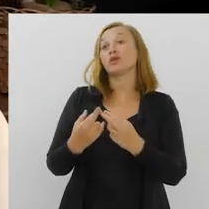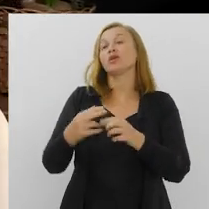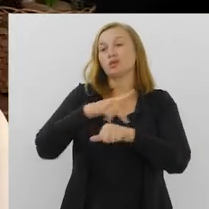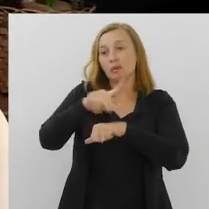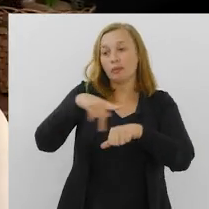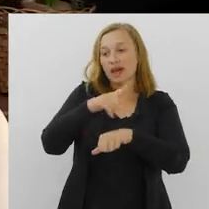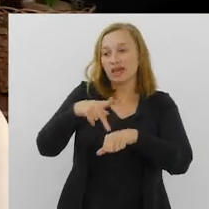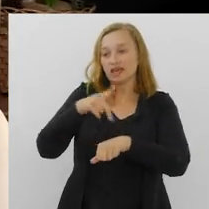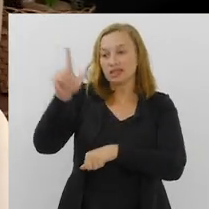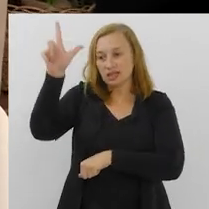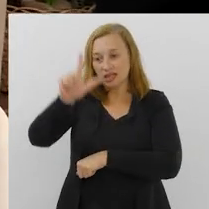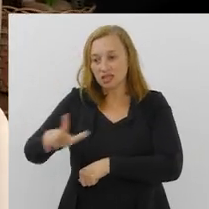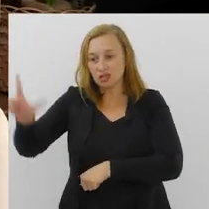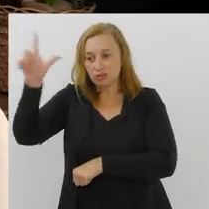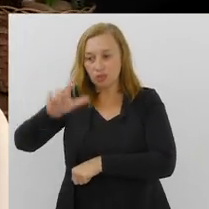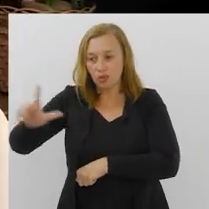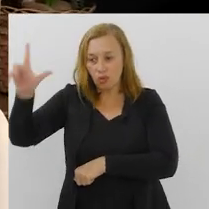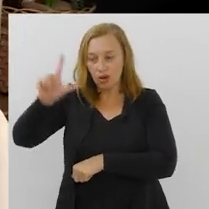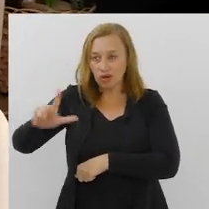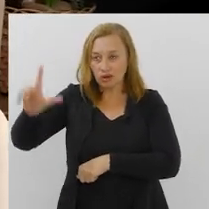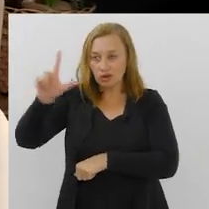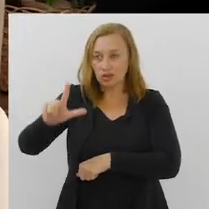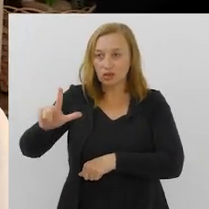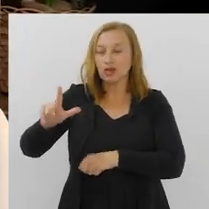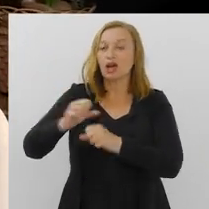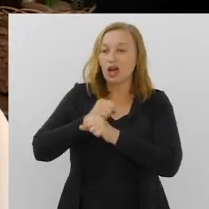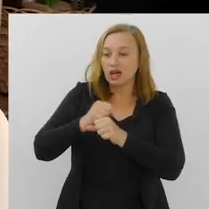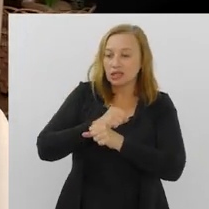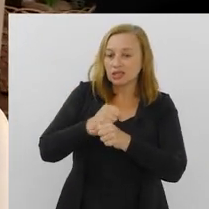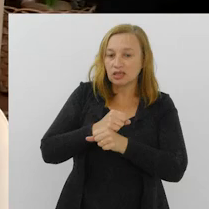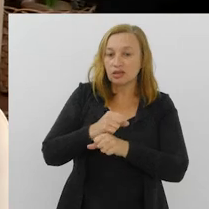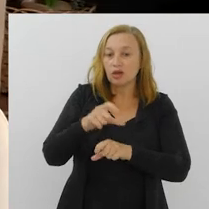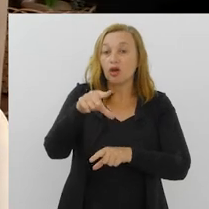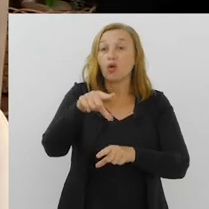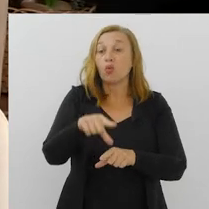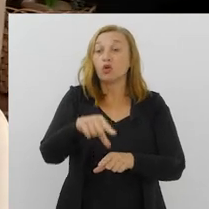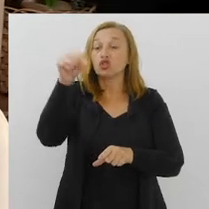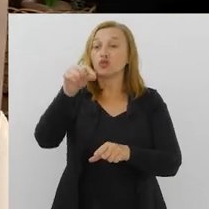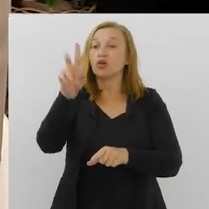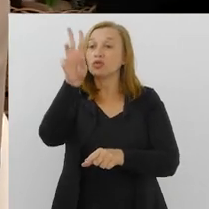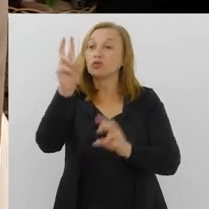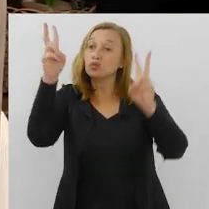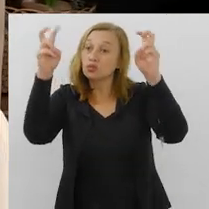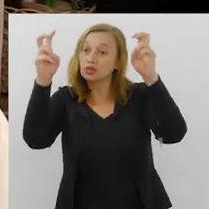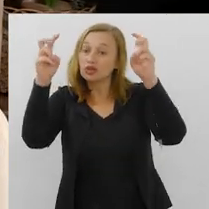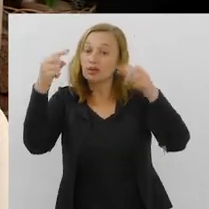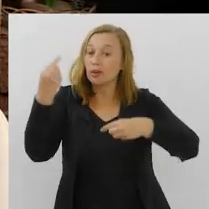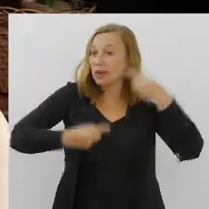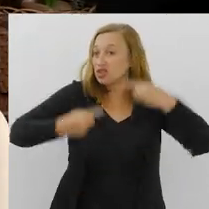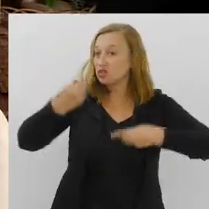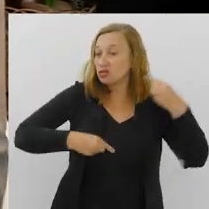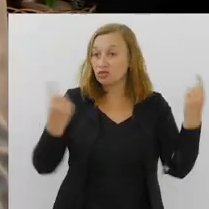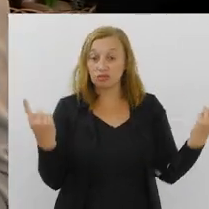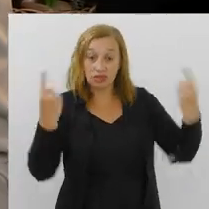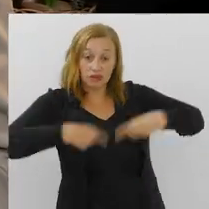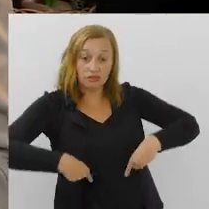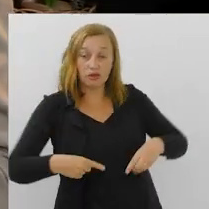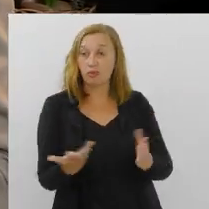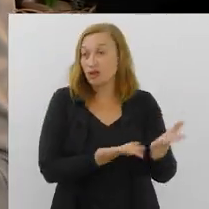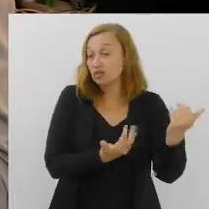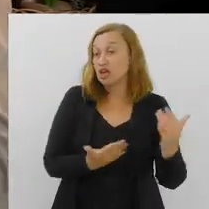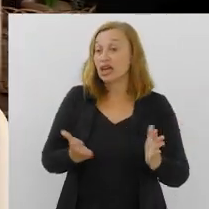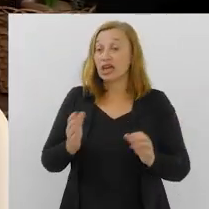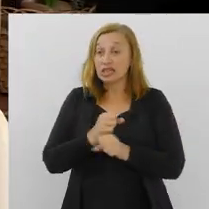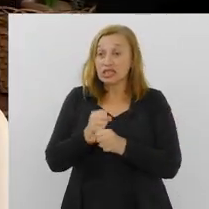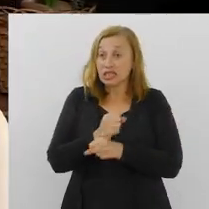celebra essa data e todo ano se traz uma bandeira para se discutir o desafio para a juventude. Esse ano, 2024,